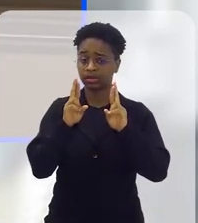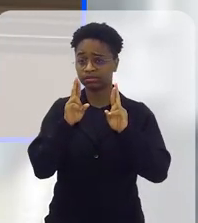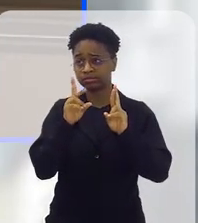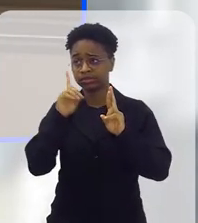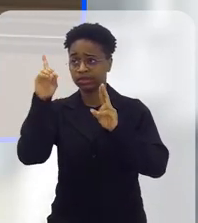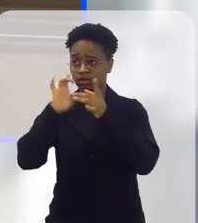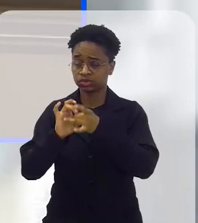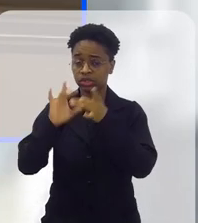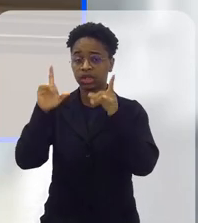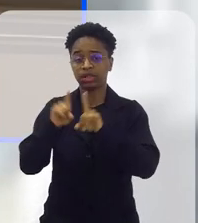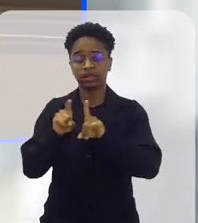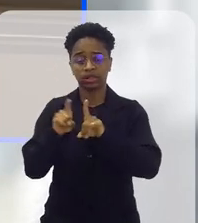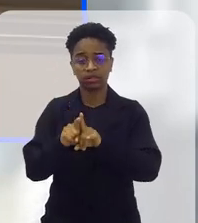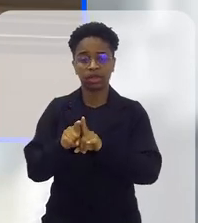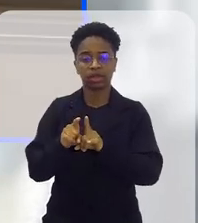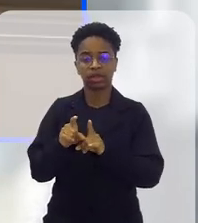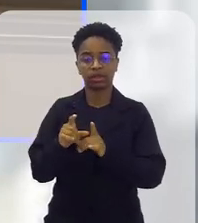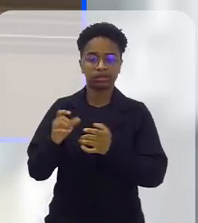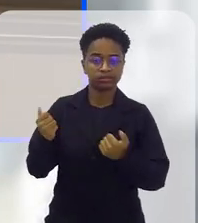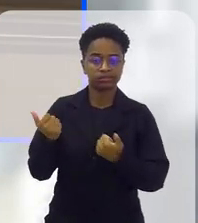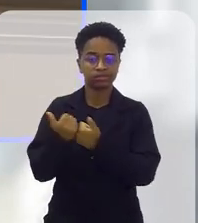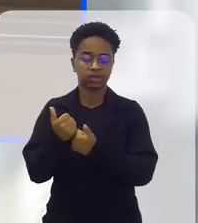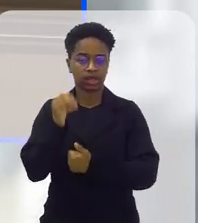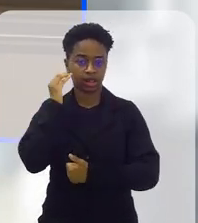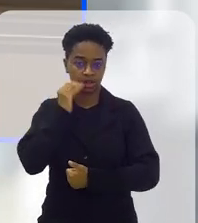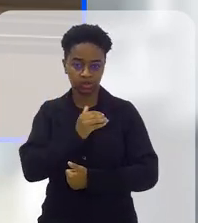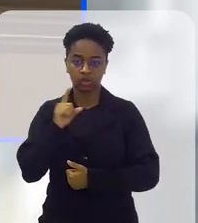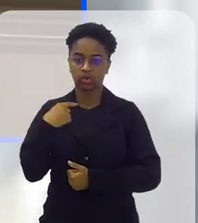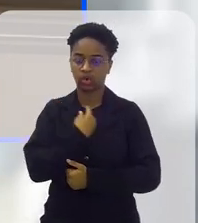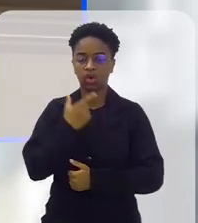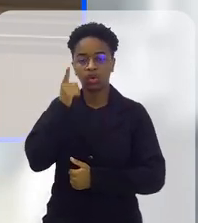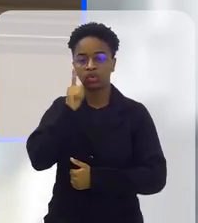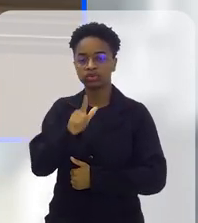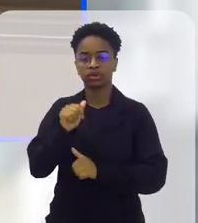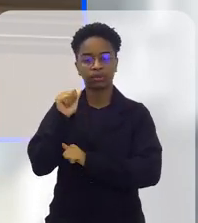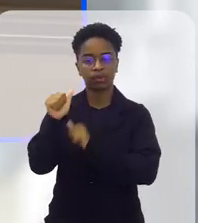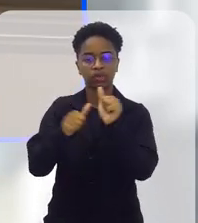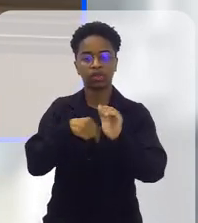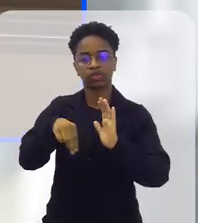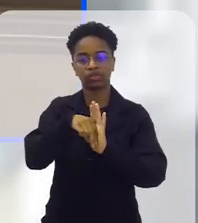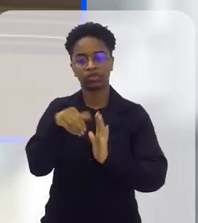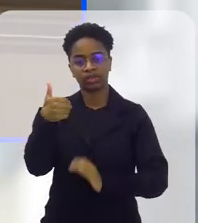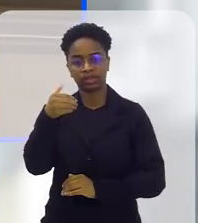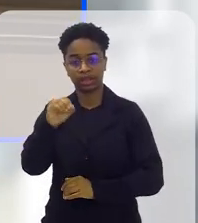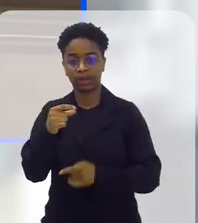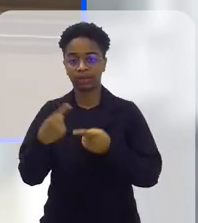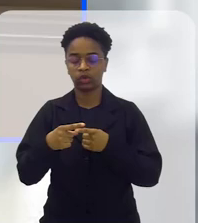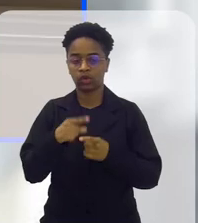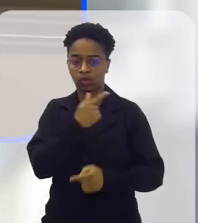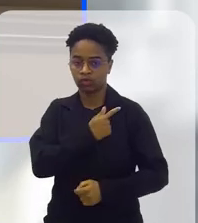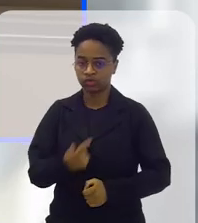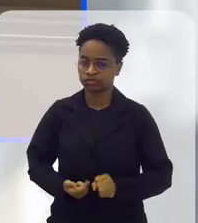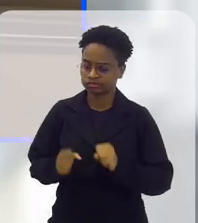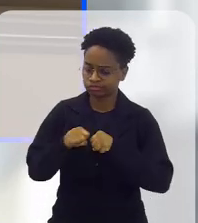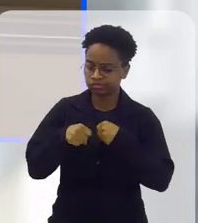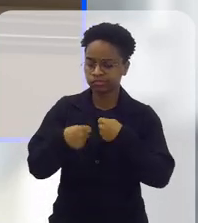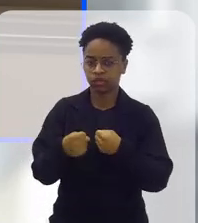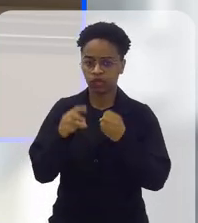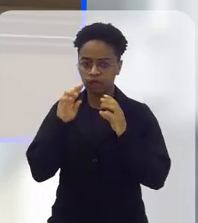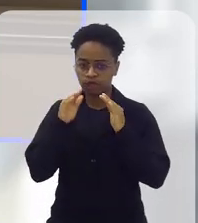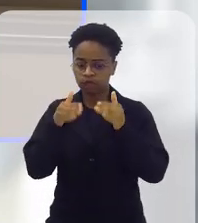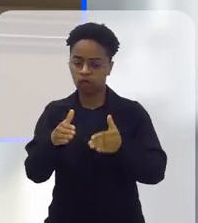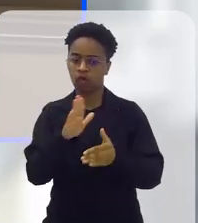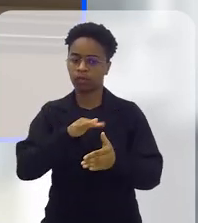governador Claudio Castro, nós vamos conseguir chegar aí a dez. O nosso governador Claudio Castro está muito empenhado nisso, em